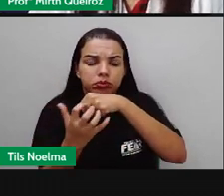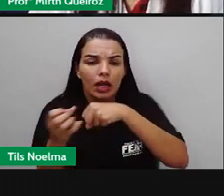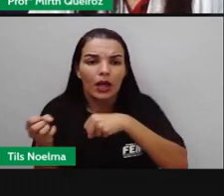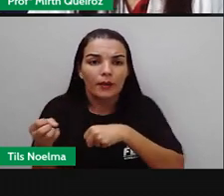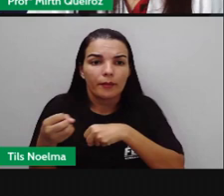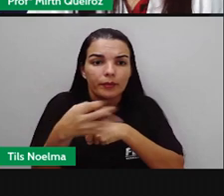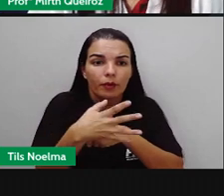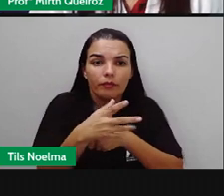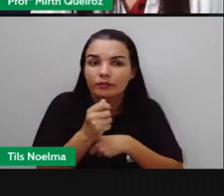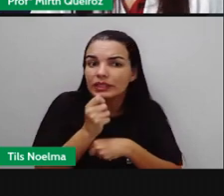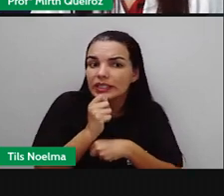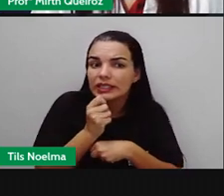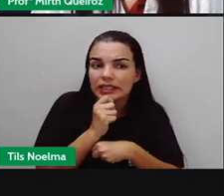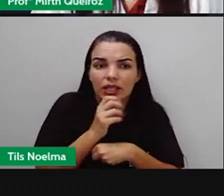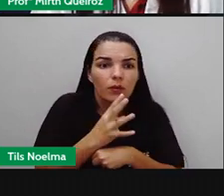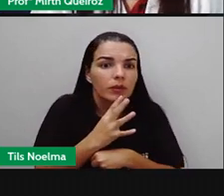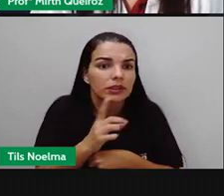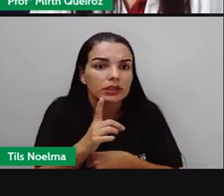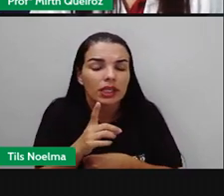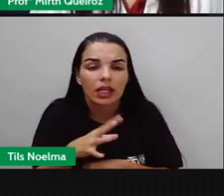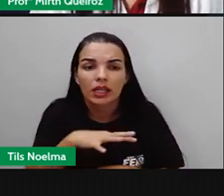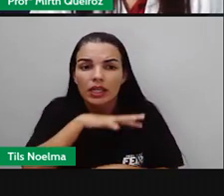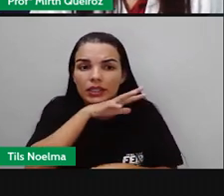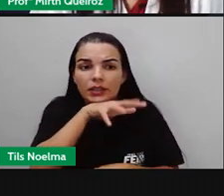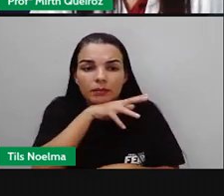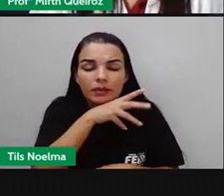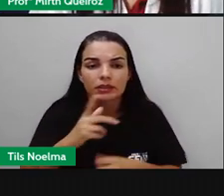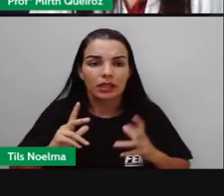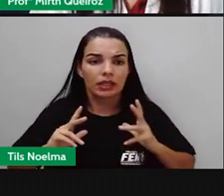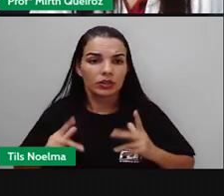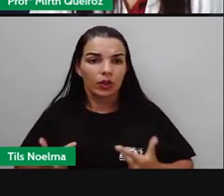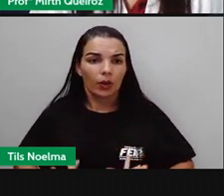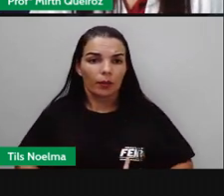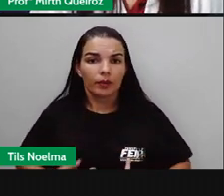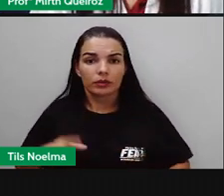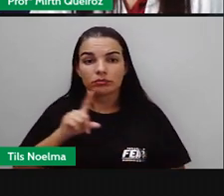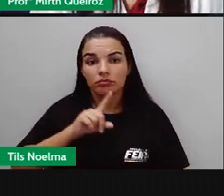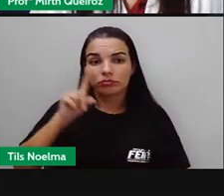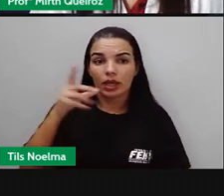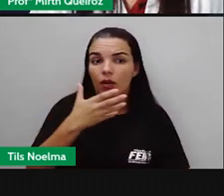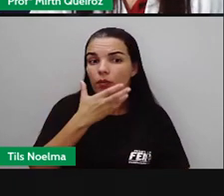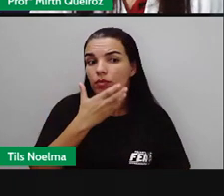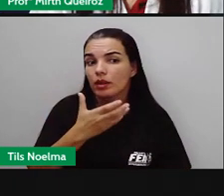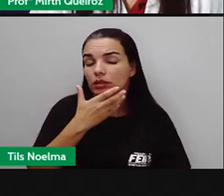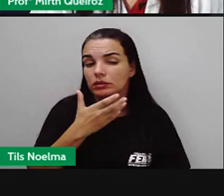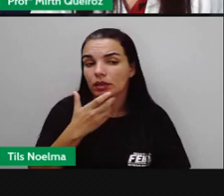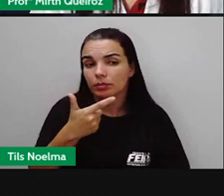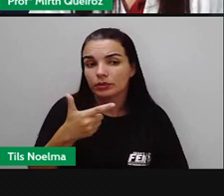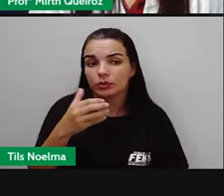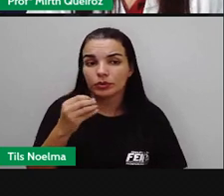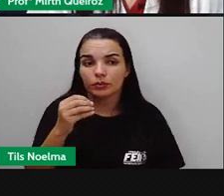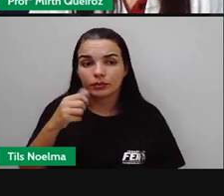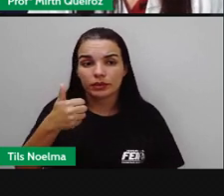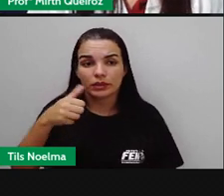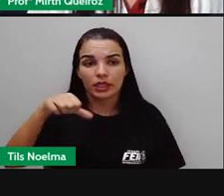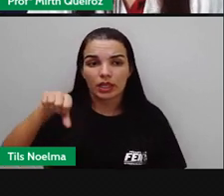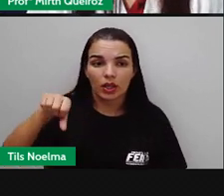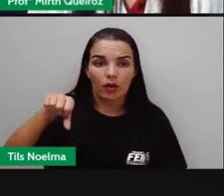havia sido identificado em humanos. Isso aconteceu aí em dezembro de 2019.